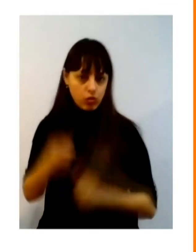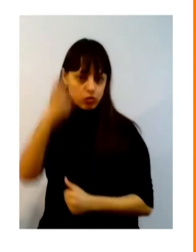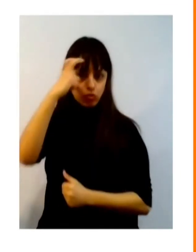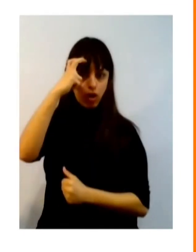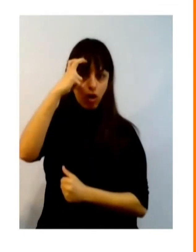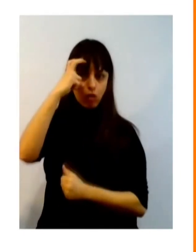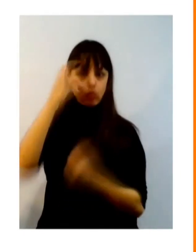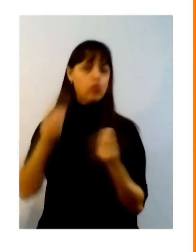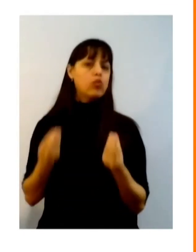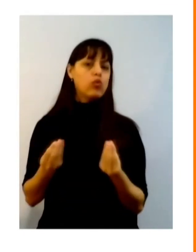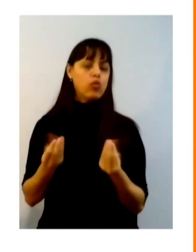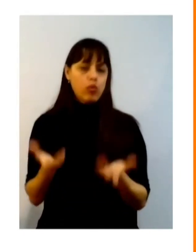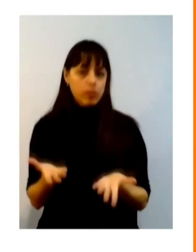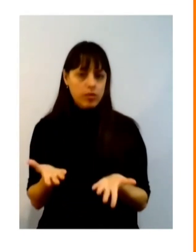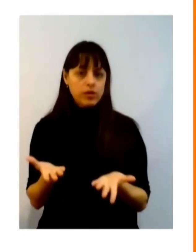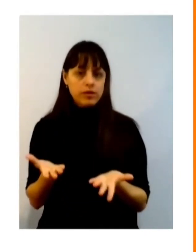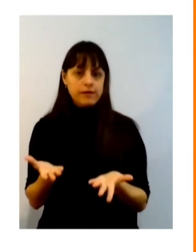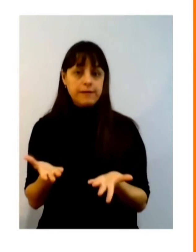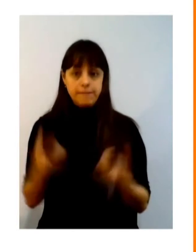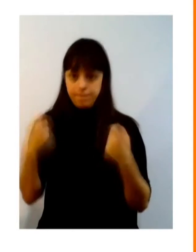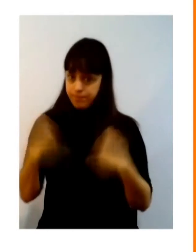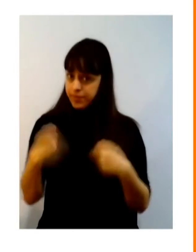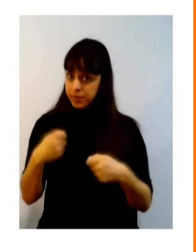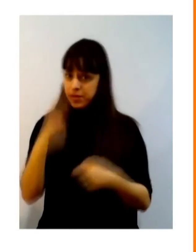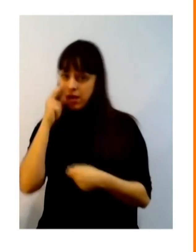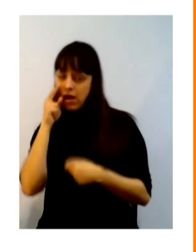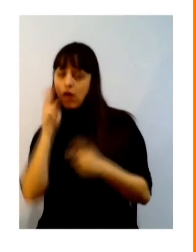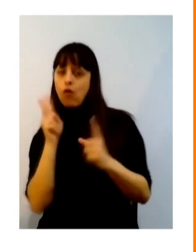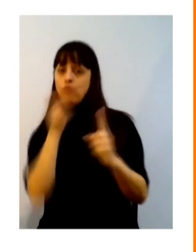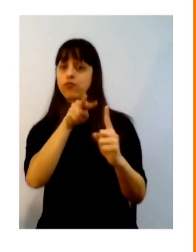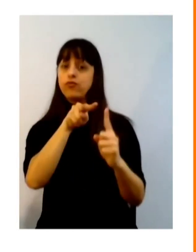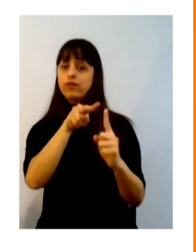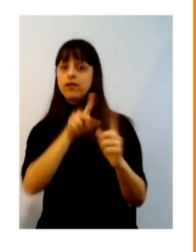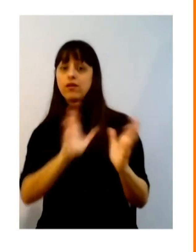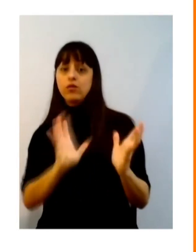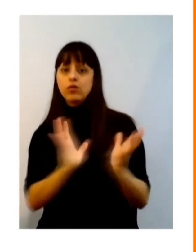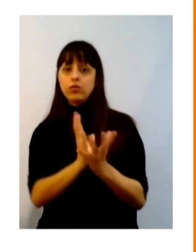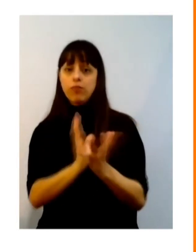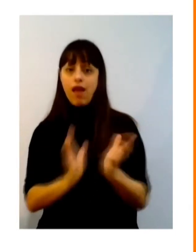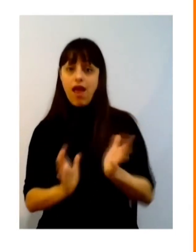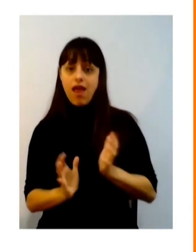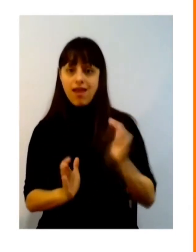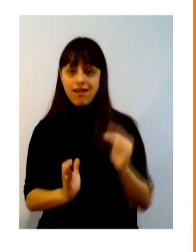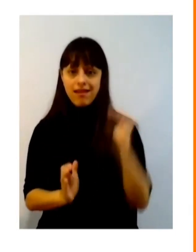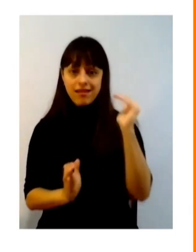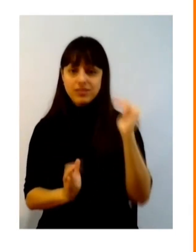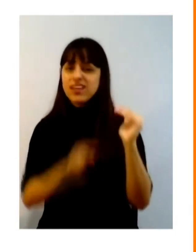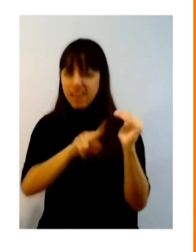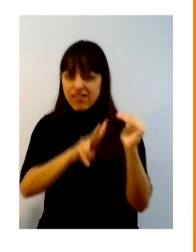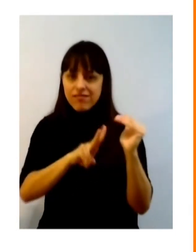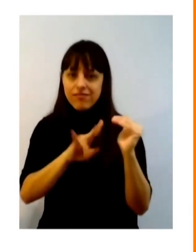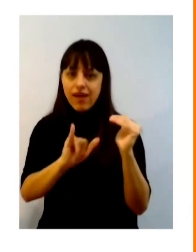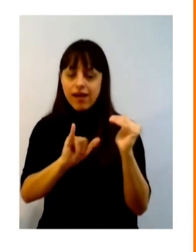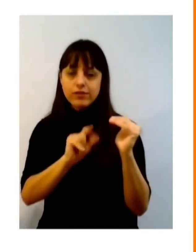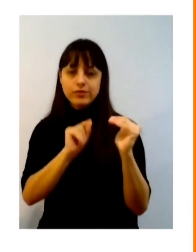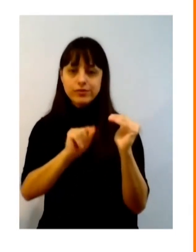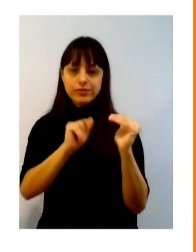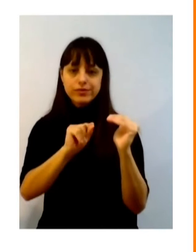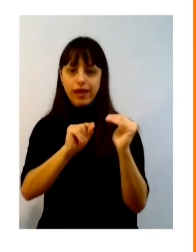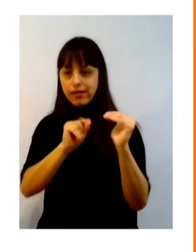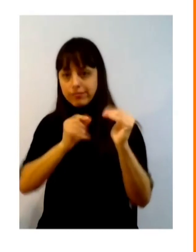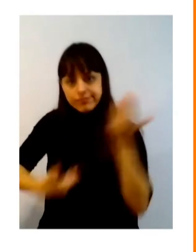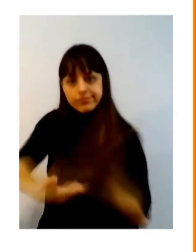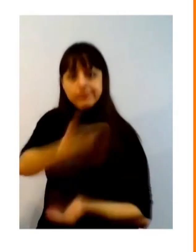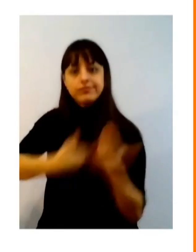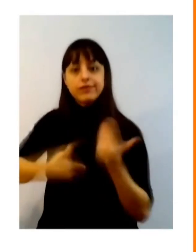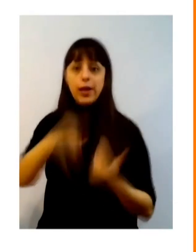fizemos uma definição de elite, de manos visíveis, que nós aplicamos muito na elite que queremos transformar em uma